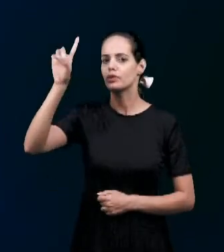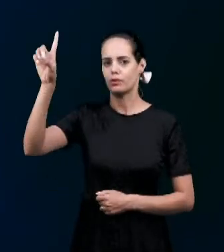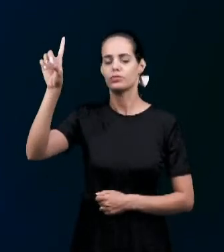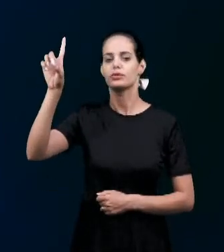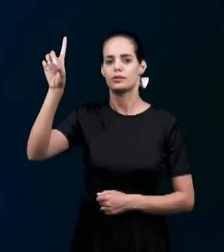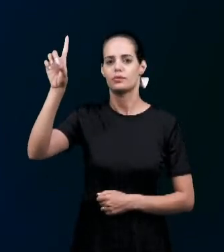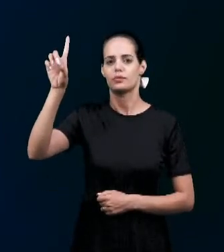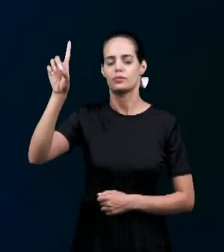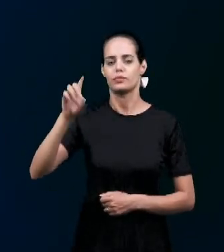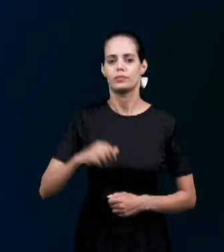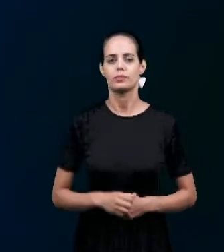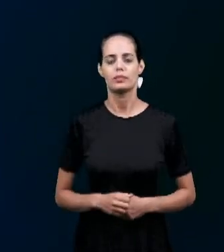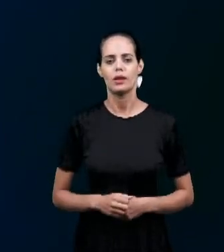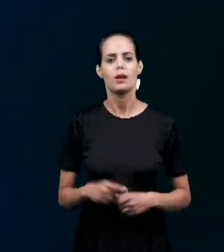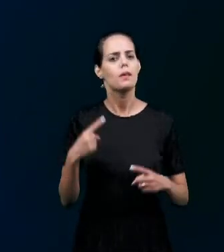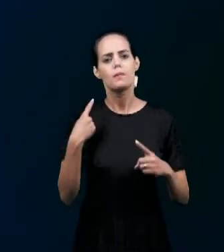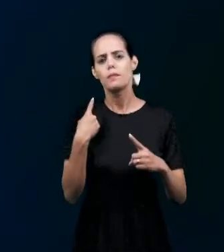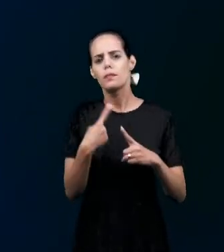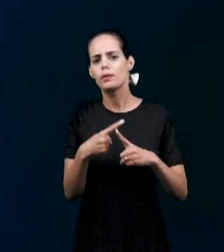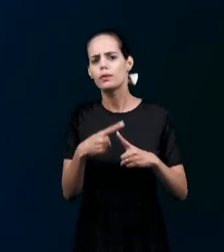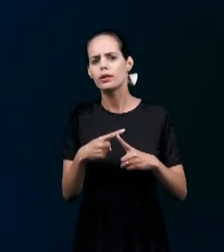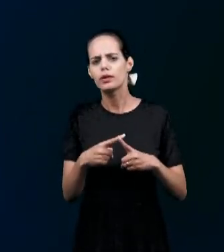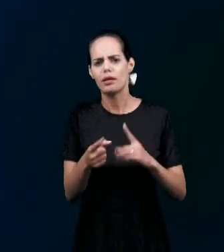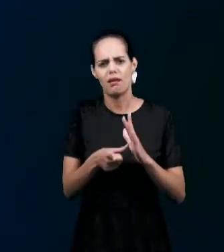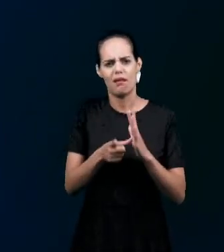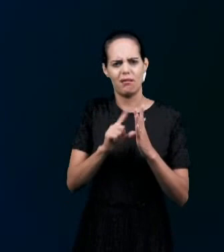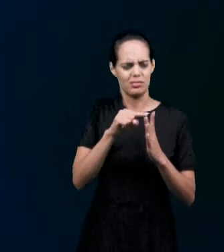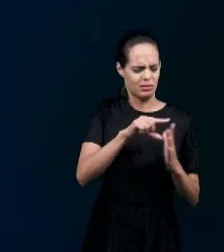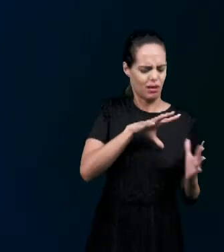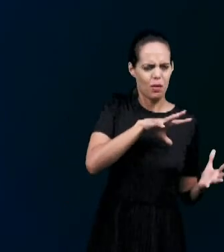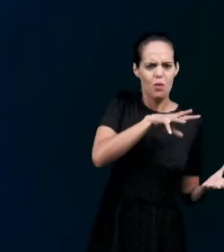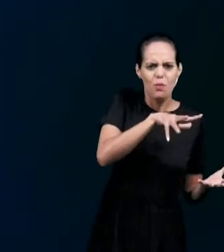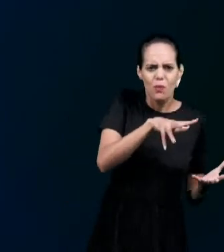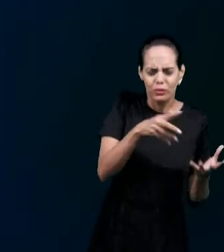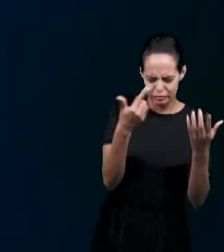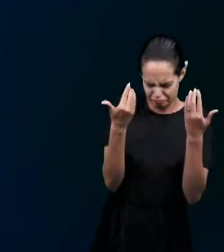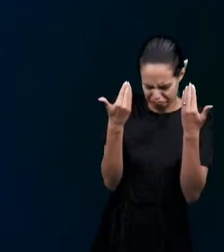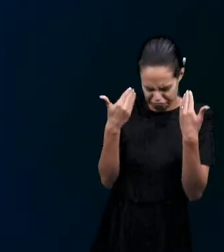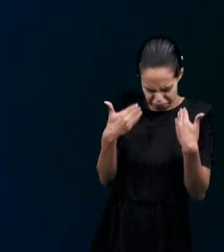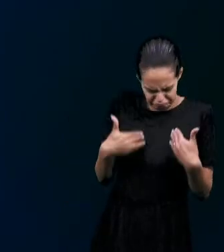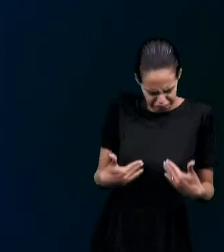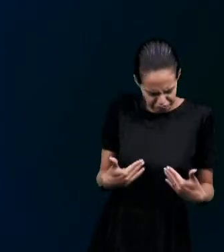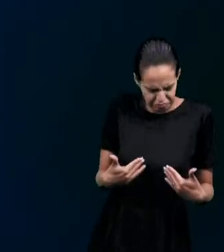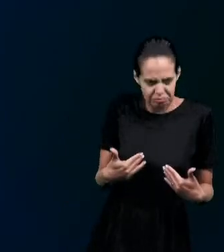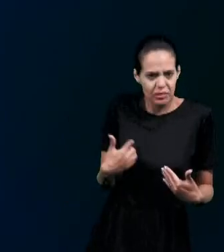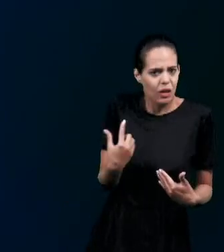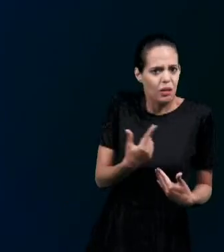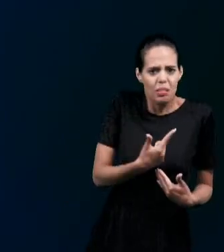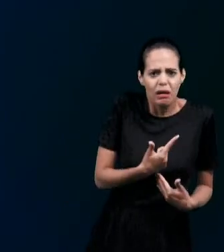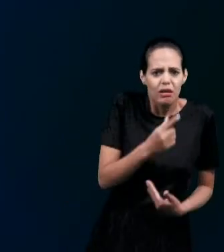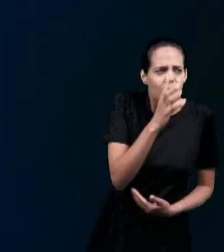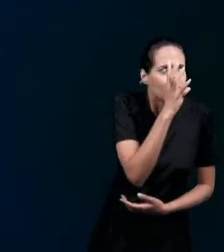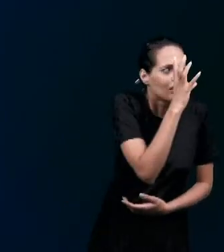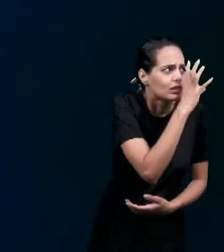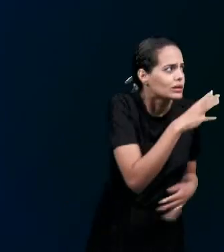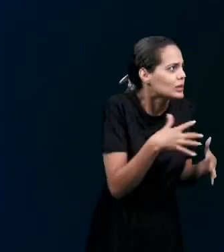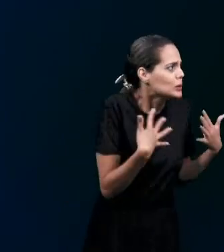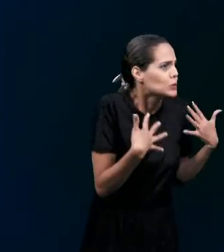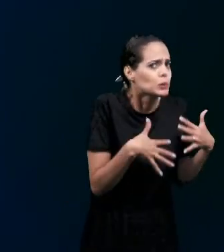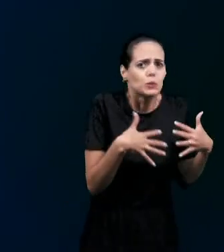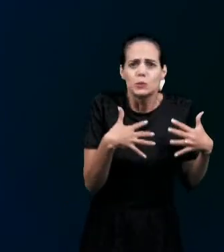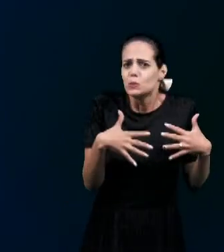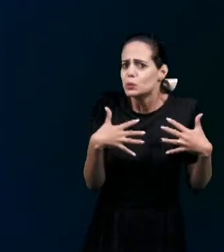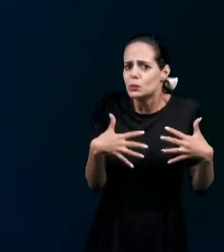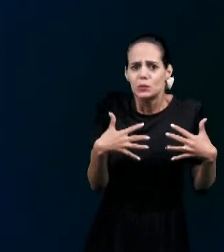você pergunta Quem éramos nós Nós éramos Ovelhas Sem Pastor Muito bem A sua